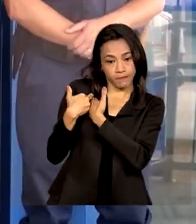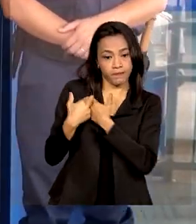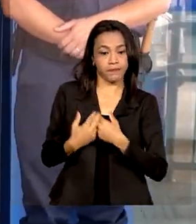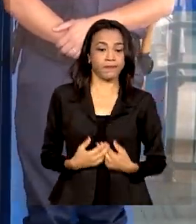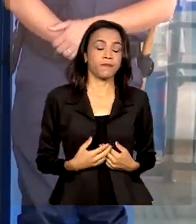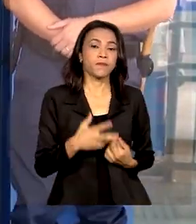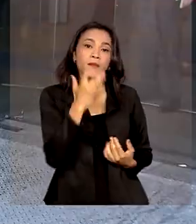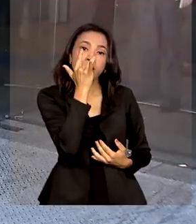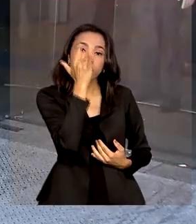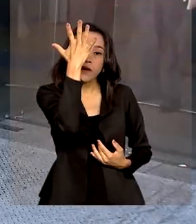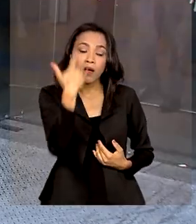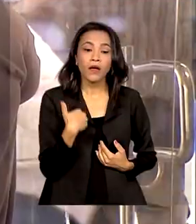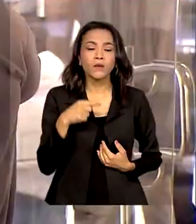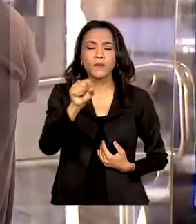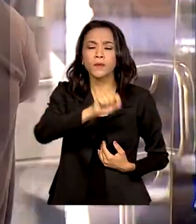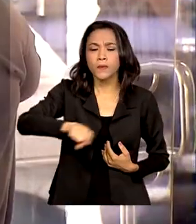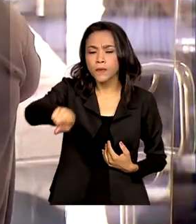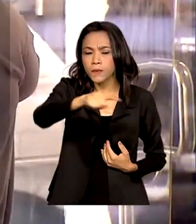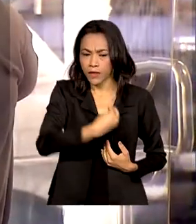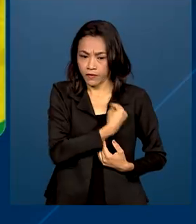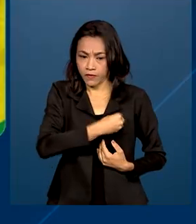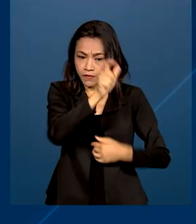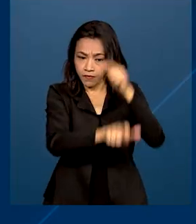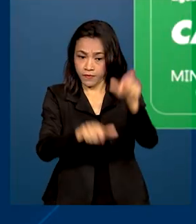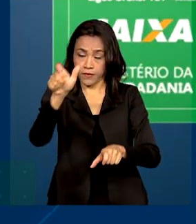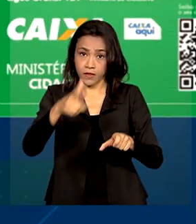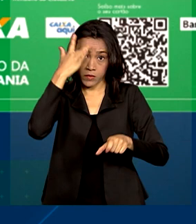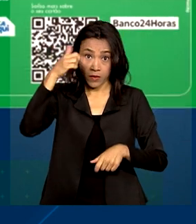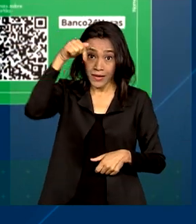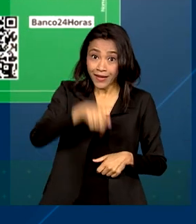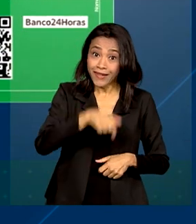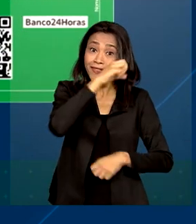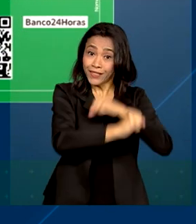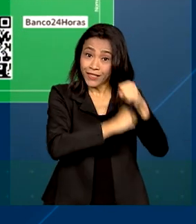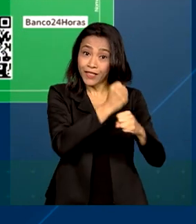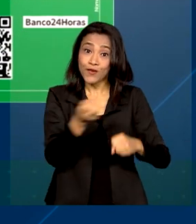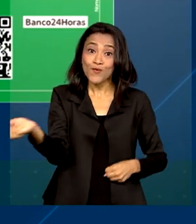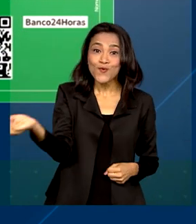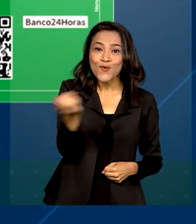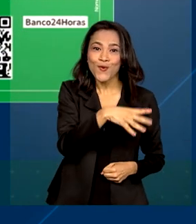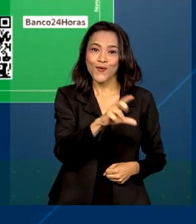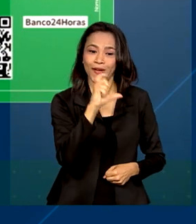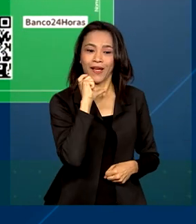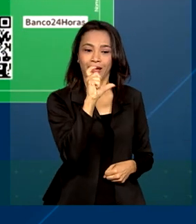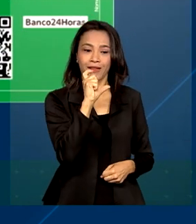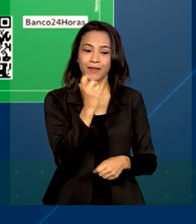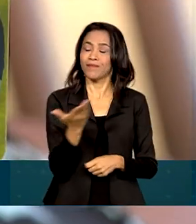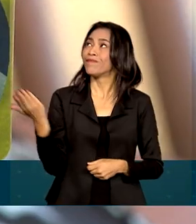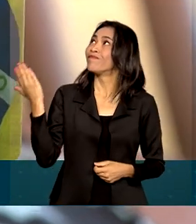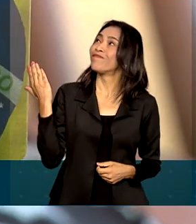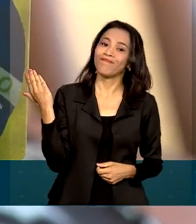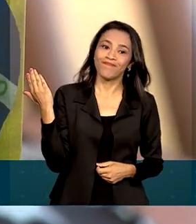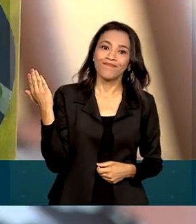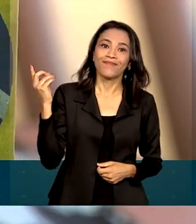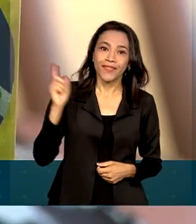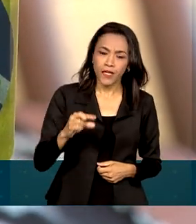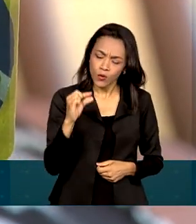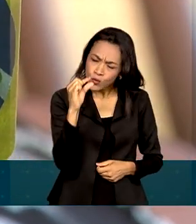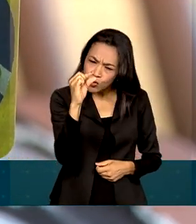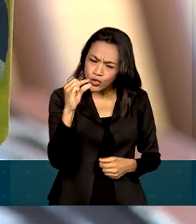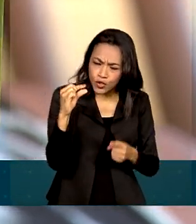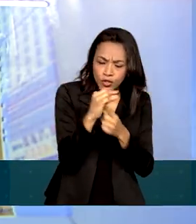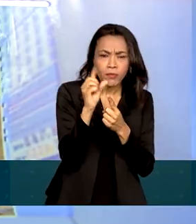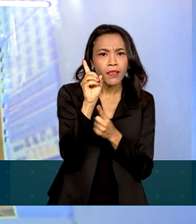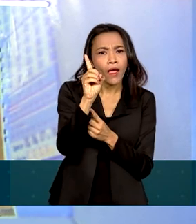E para facilitar a rotina dos beneficiários, neste ano, foi lançado um novo cartão do Auxílio Brasil, com chip nas